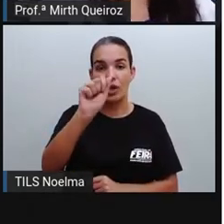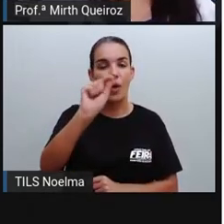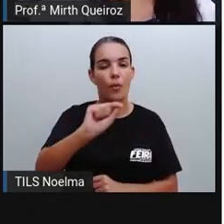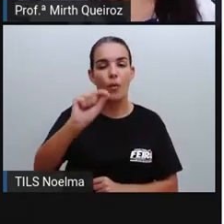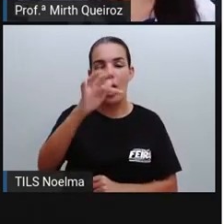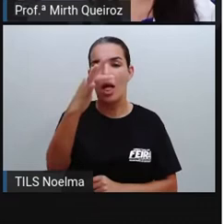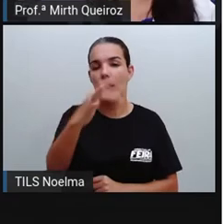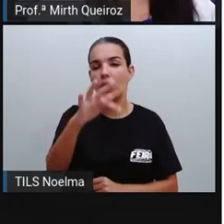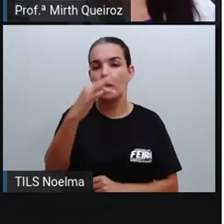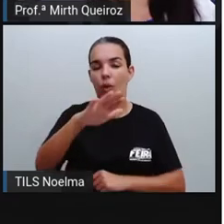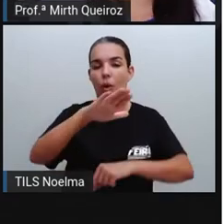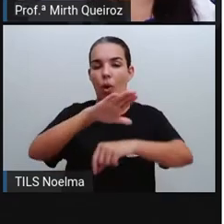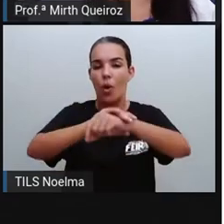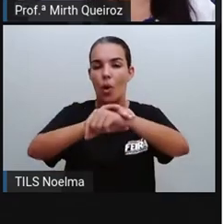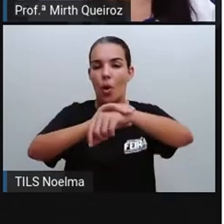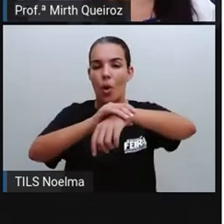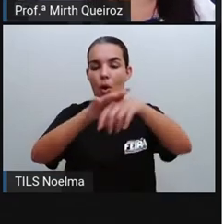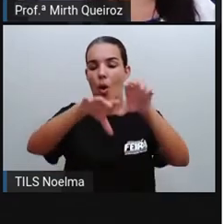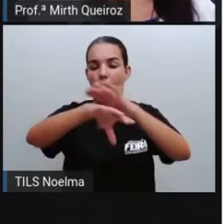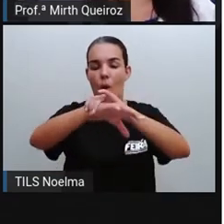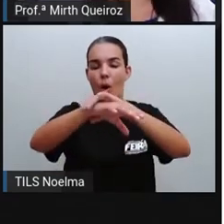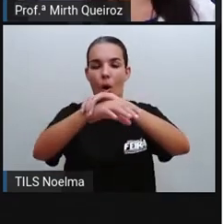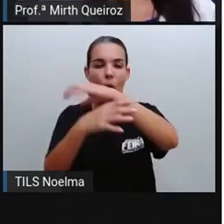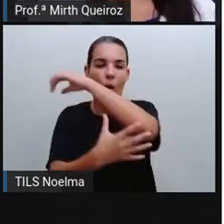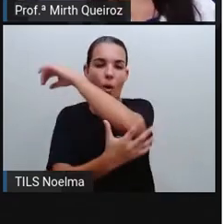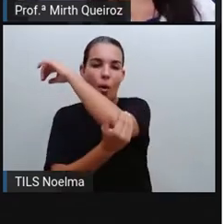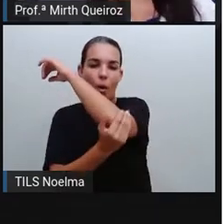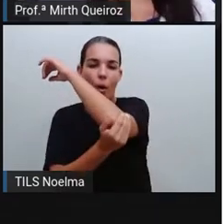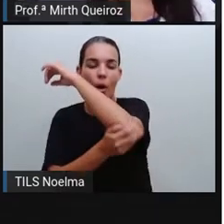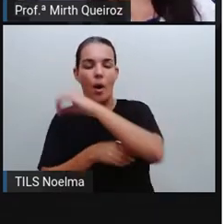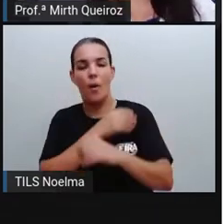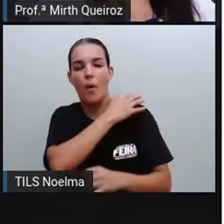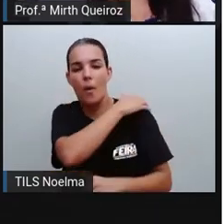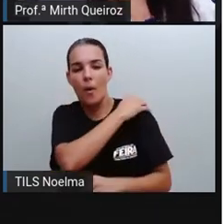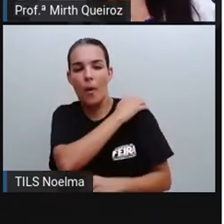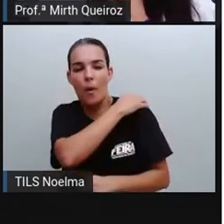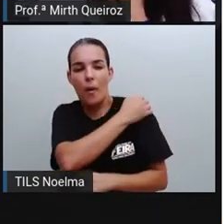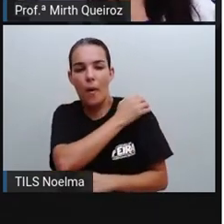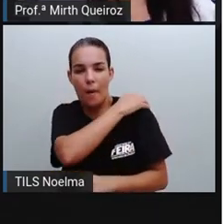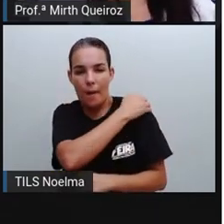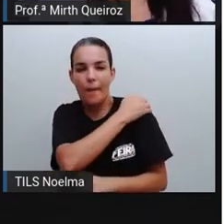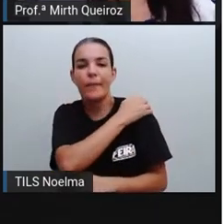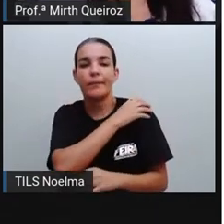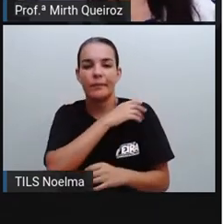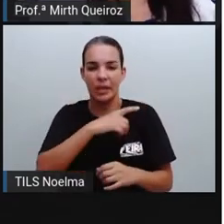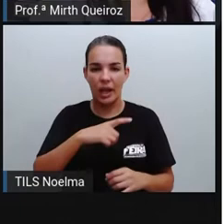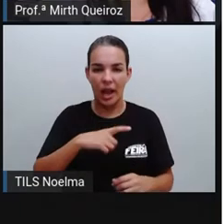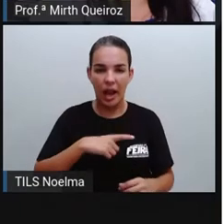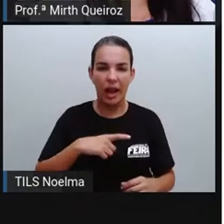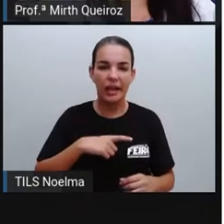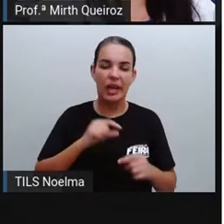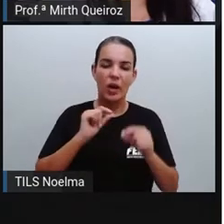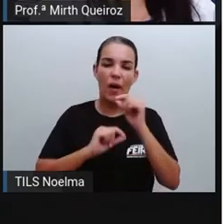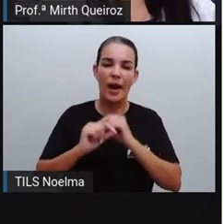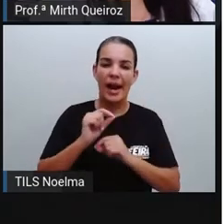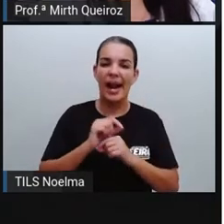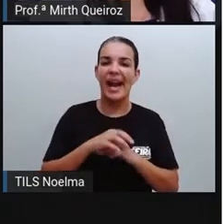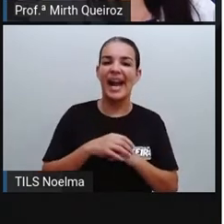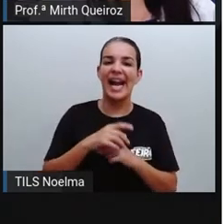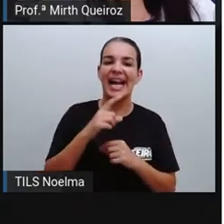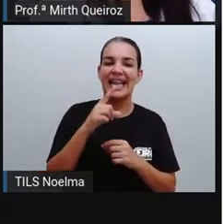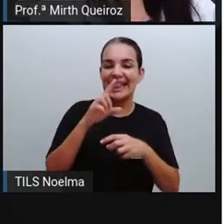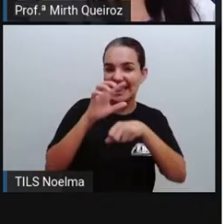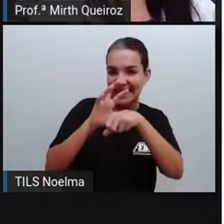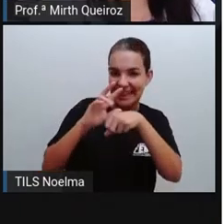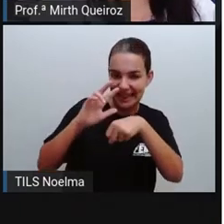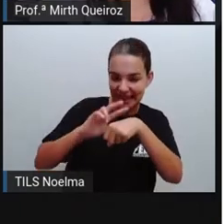moderadas, né? São ali mais ou menos intensas. Já na chikungunya, vai estar presente em 90% dos